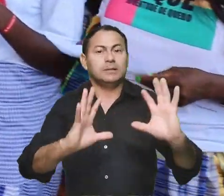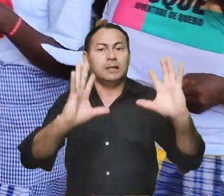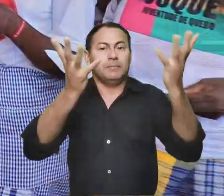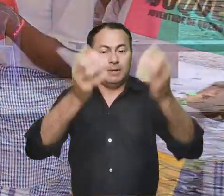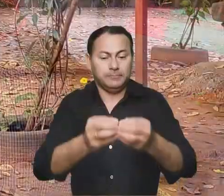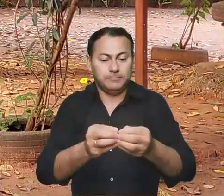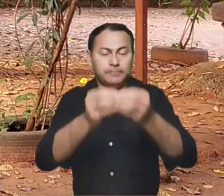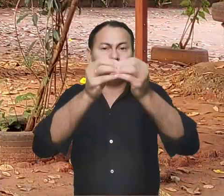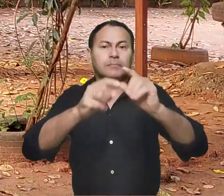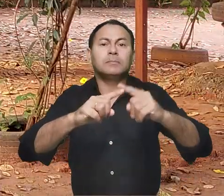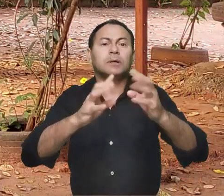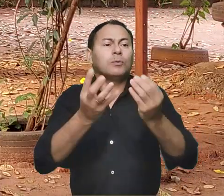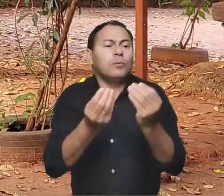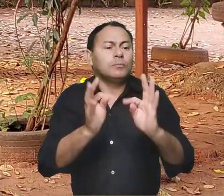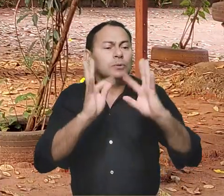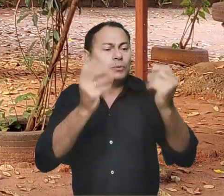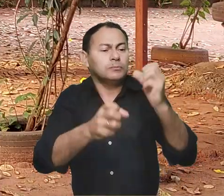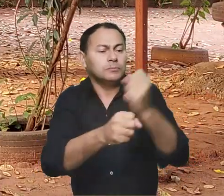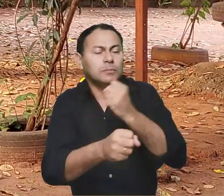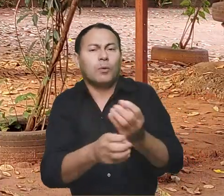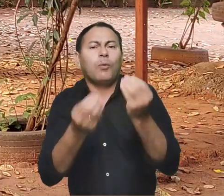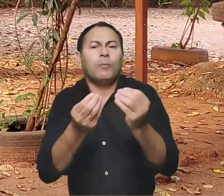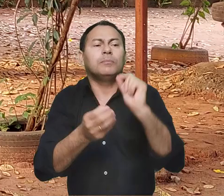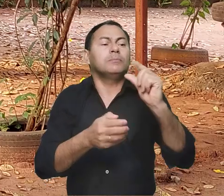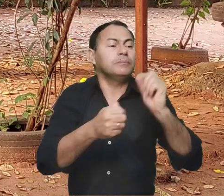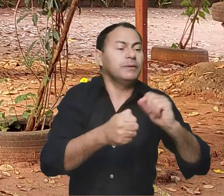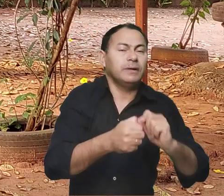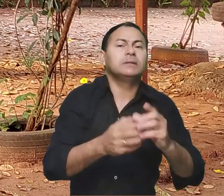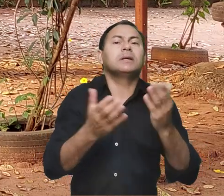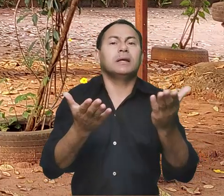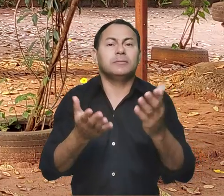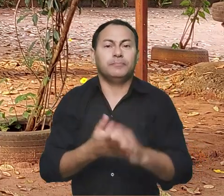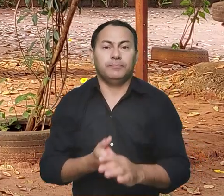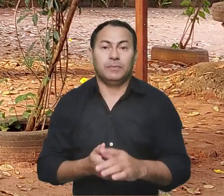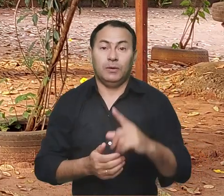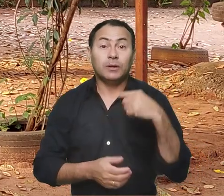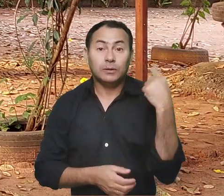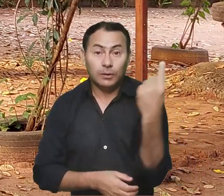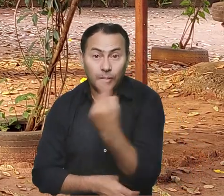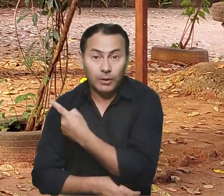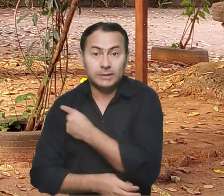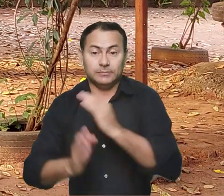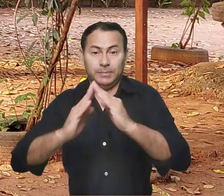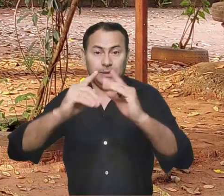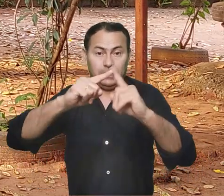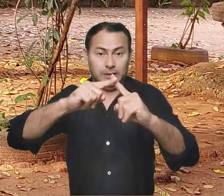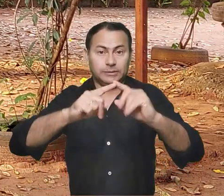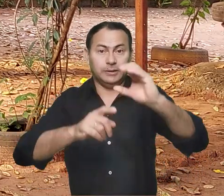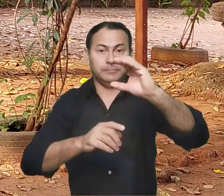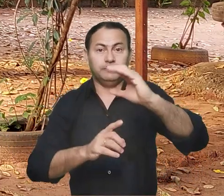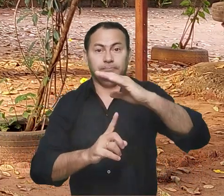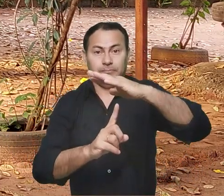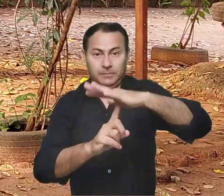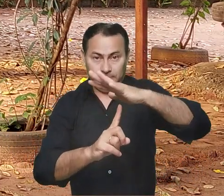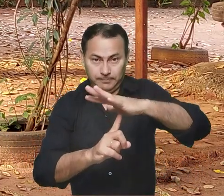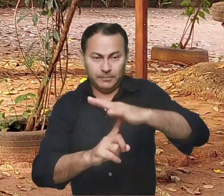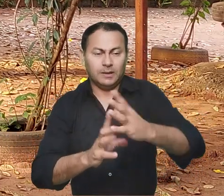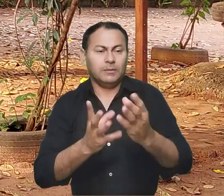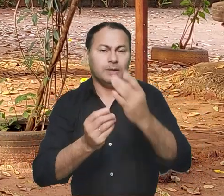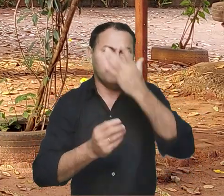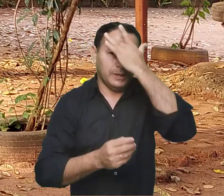Eucaristia. Mas como tudo isso foi construído, quem é que fez? Fomos nós, Igreja do Paraná.